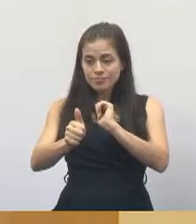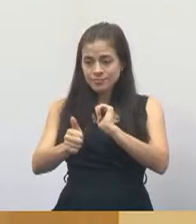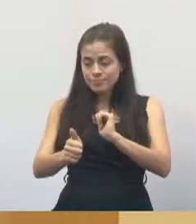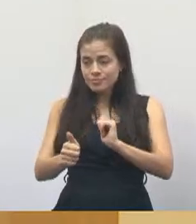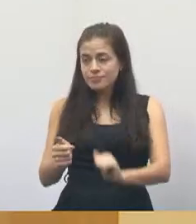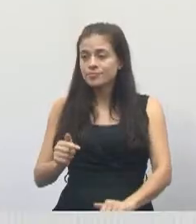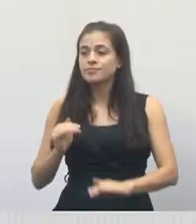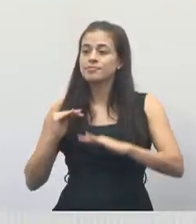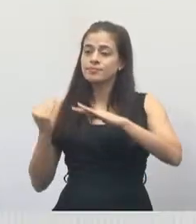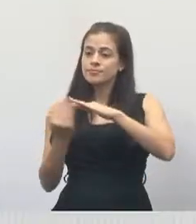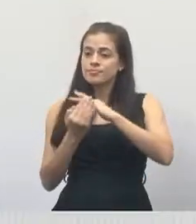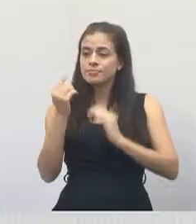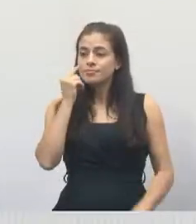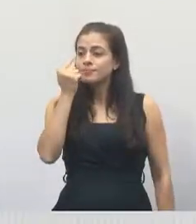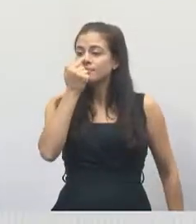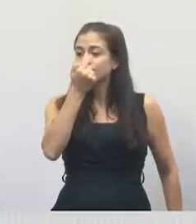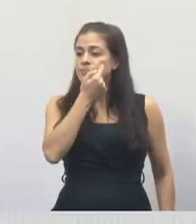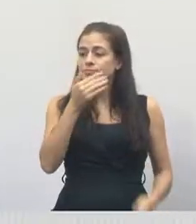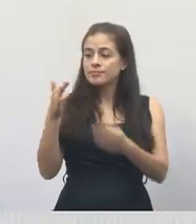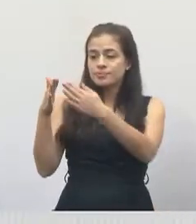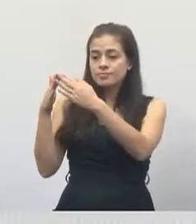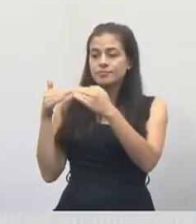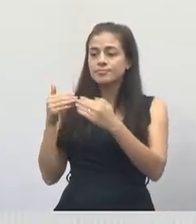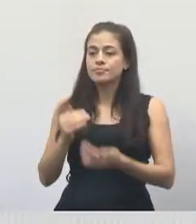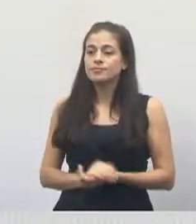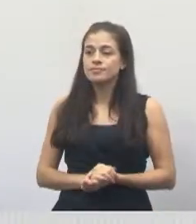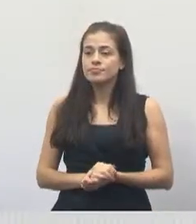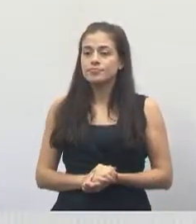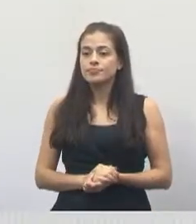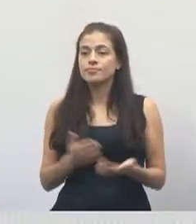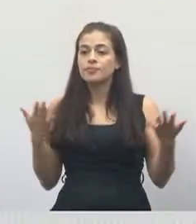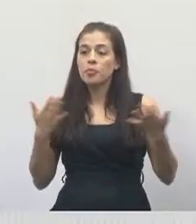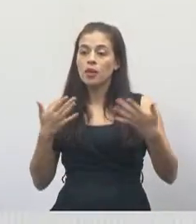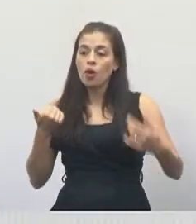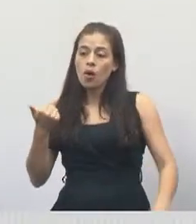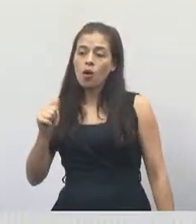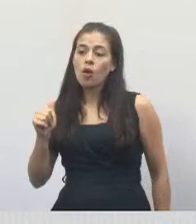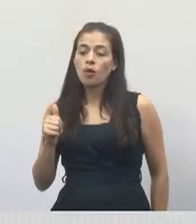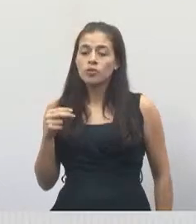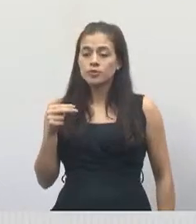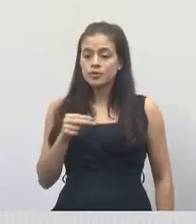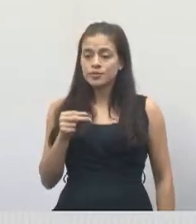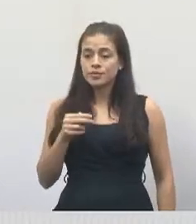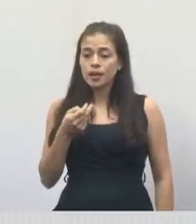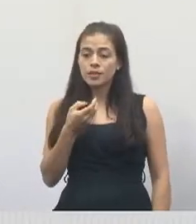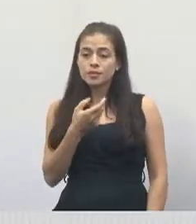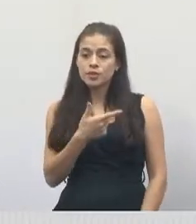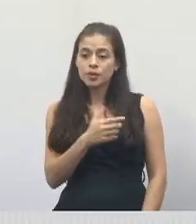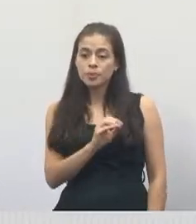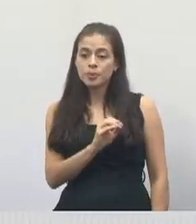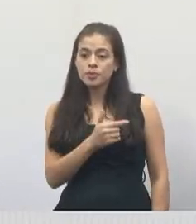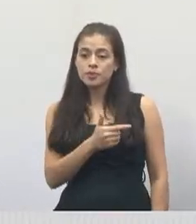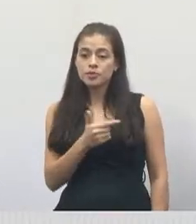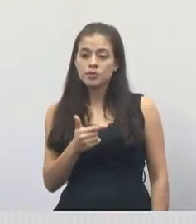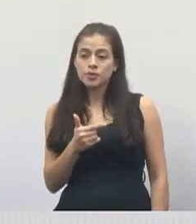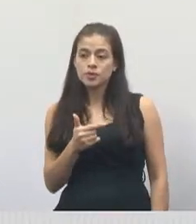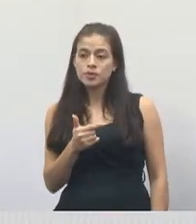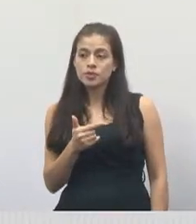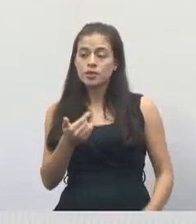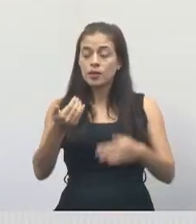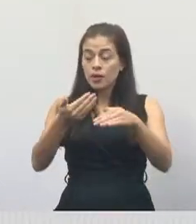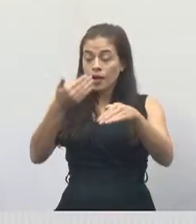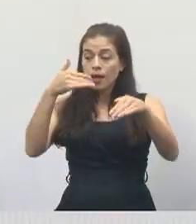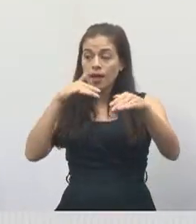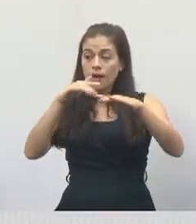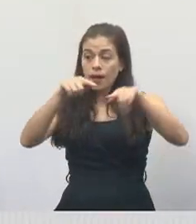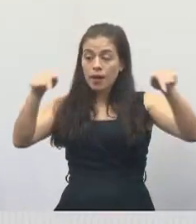Por favor. Hoje é 11 de 11 de 2022. Estou aqui na quadra, atrás do postinho do